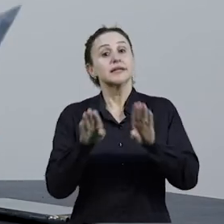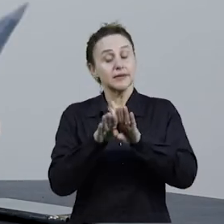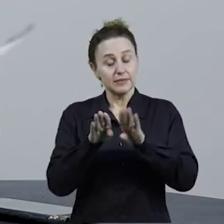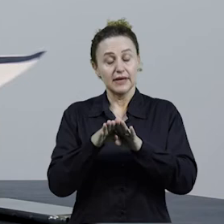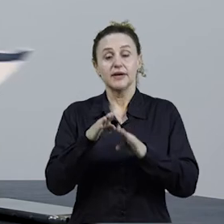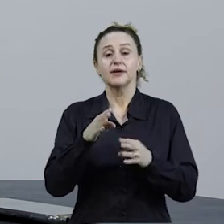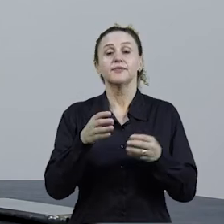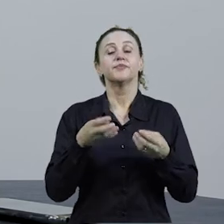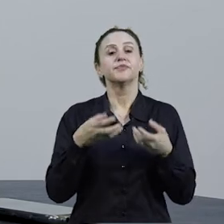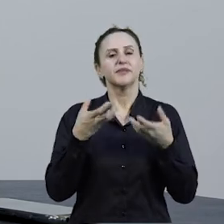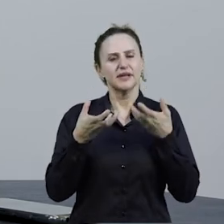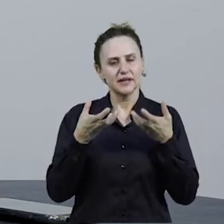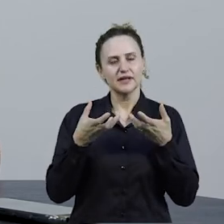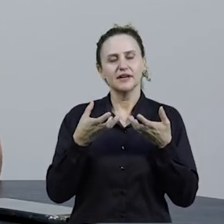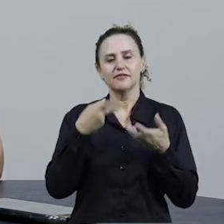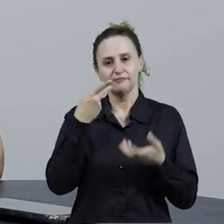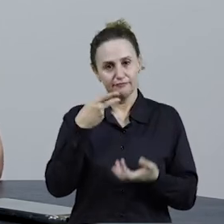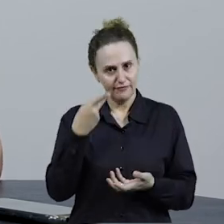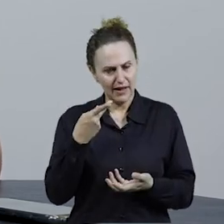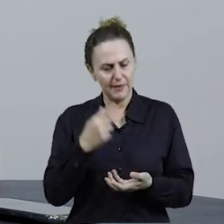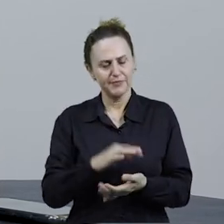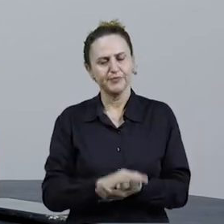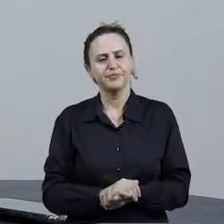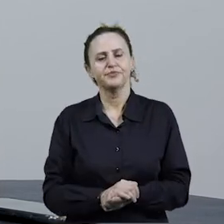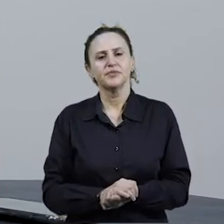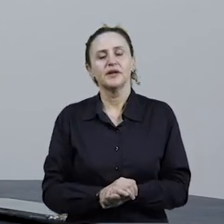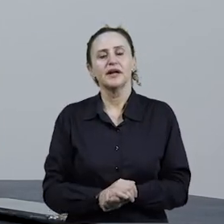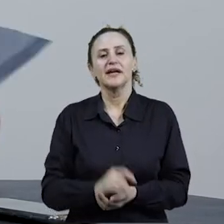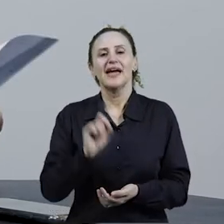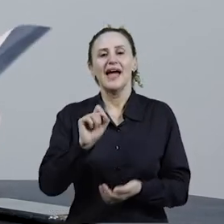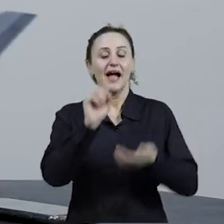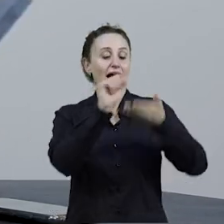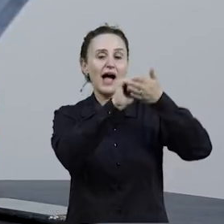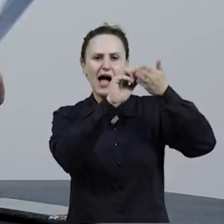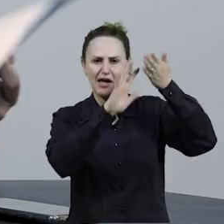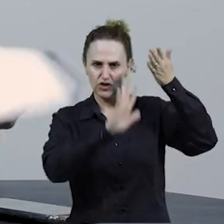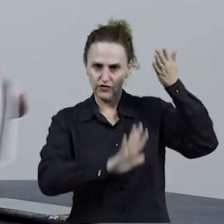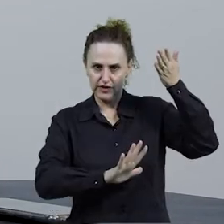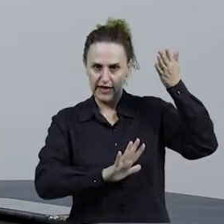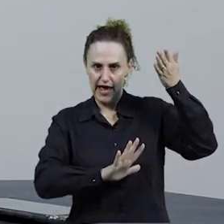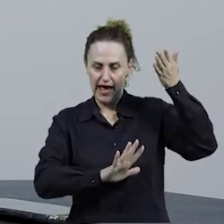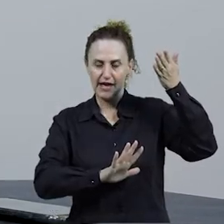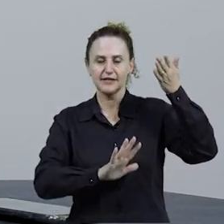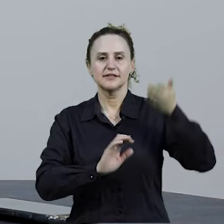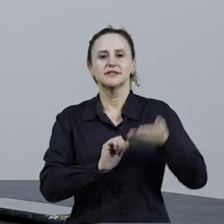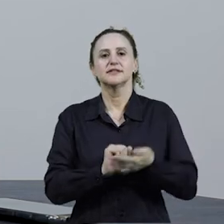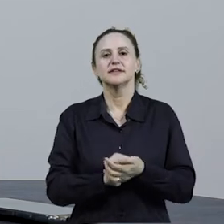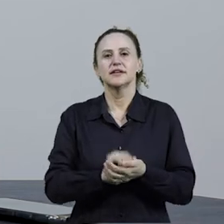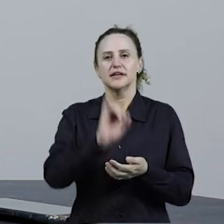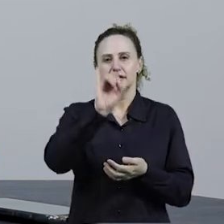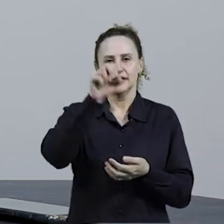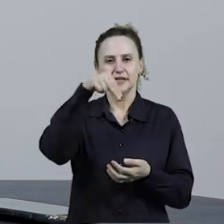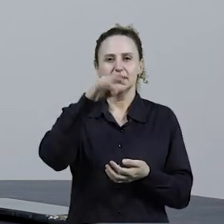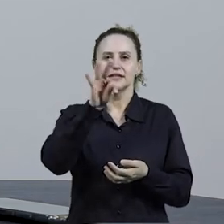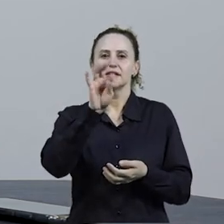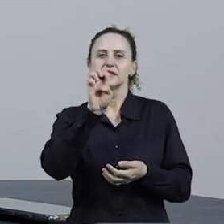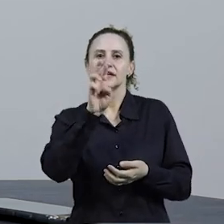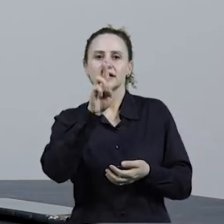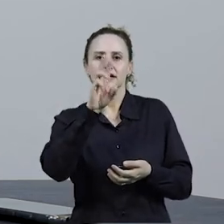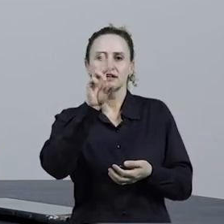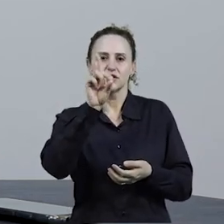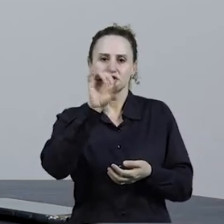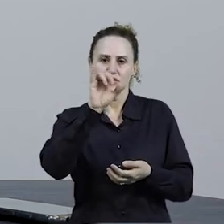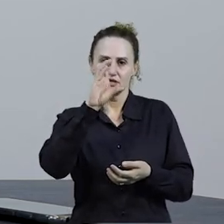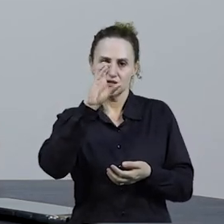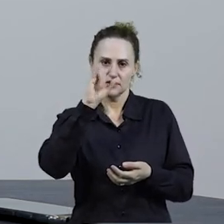acrescentar aqui no finalzinho, né? Que a nossa atividade interdisciplinar com a disciplina de estudos latinos, ela